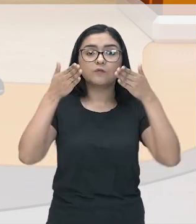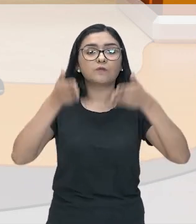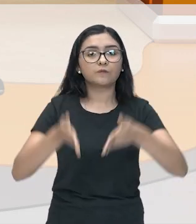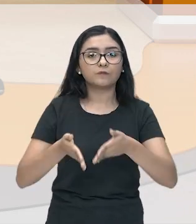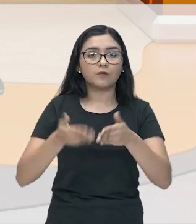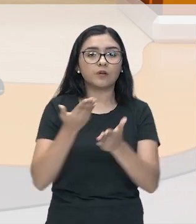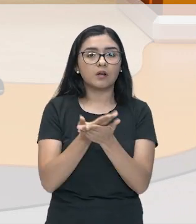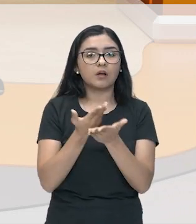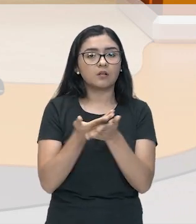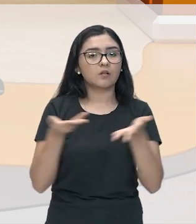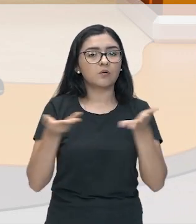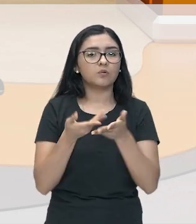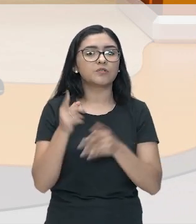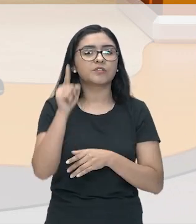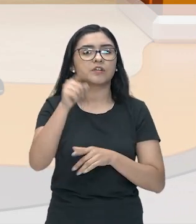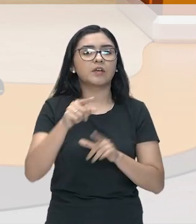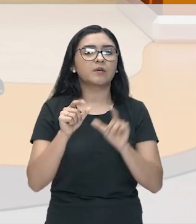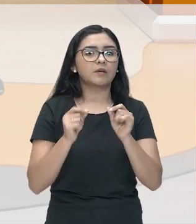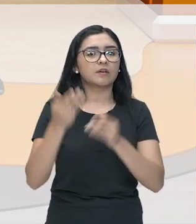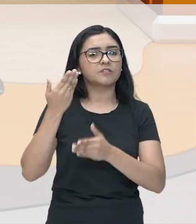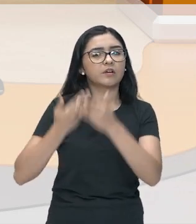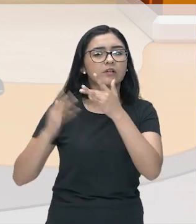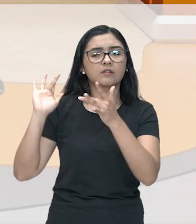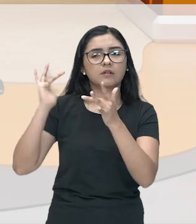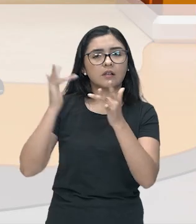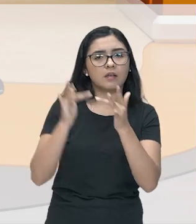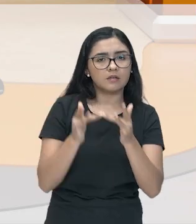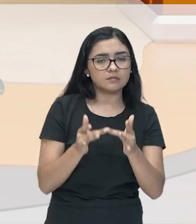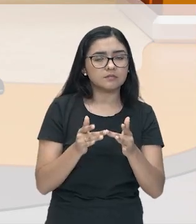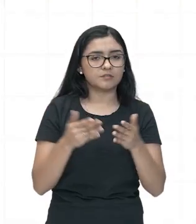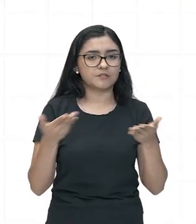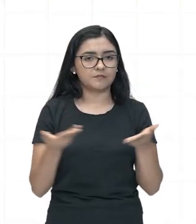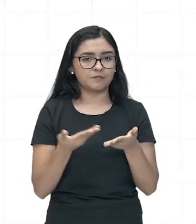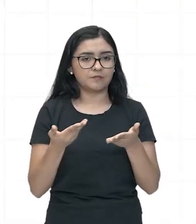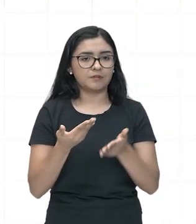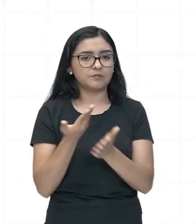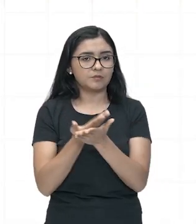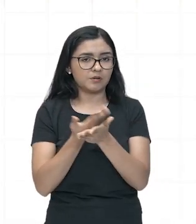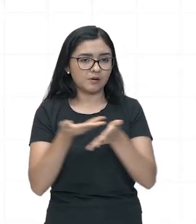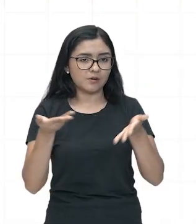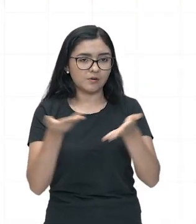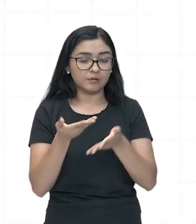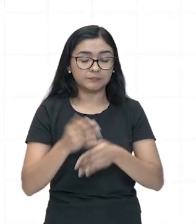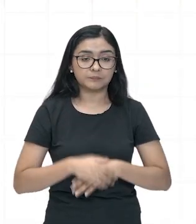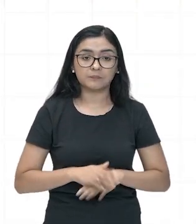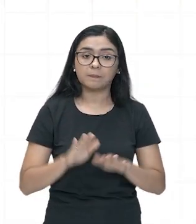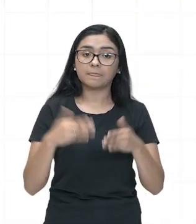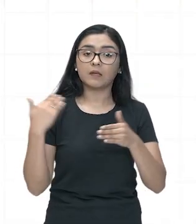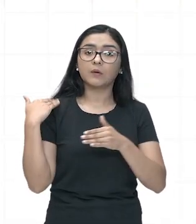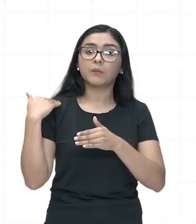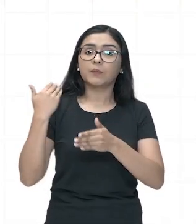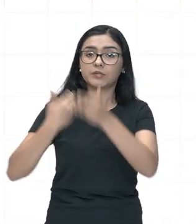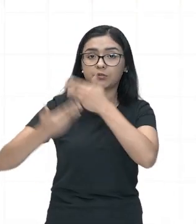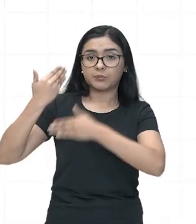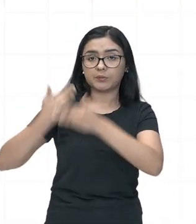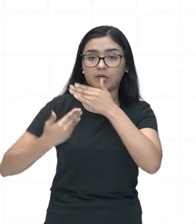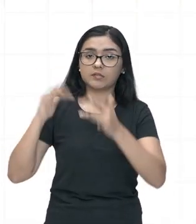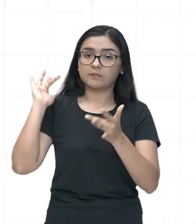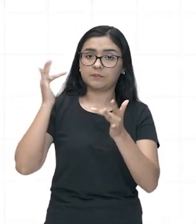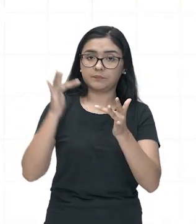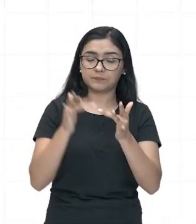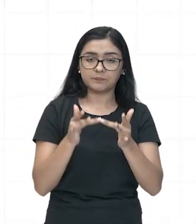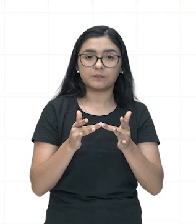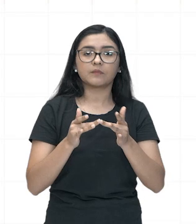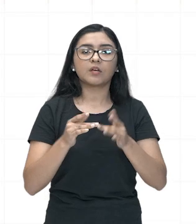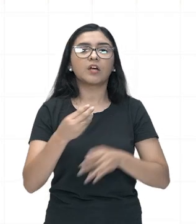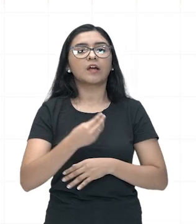Antiguidade Clássica, que nós vamos ver a partir de agora. Olha só, a Antiguidade Clássica abrange a história